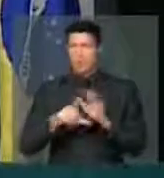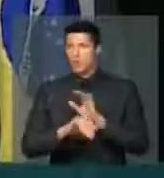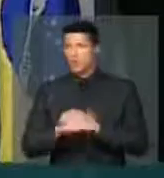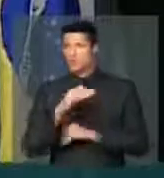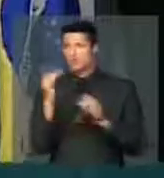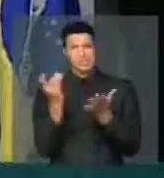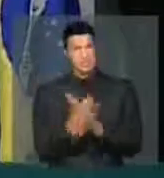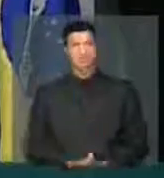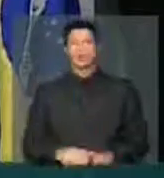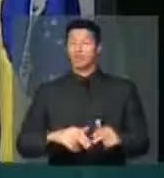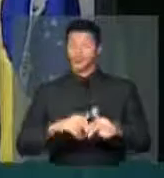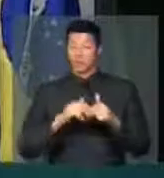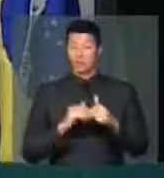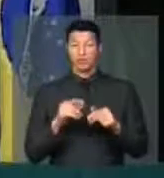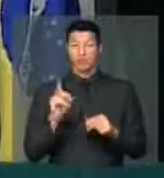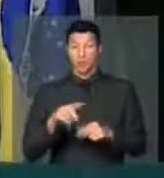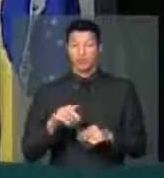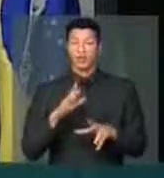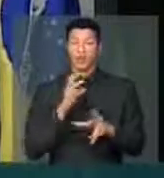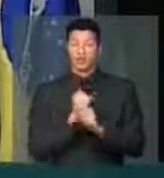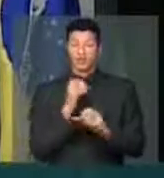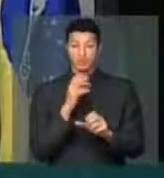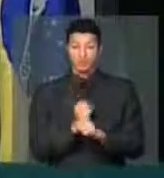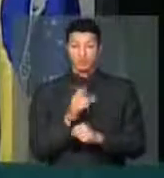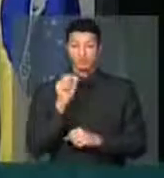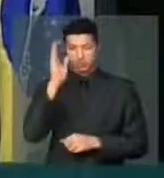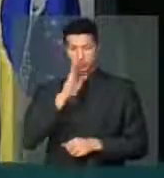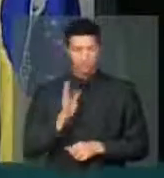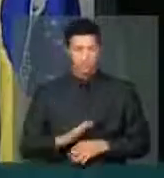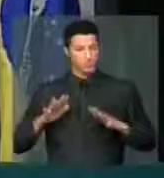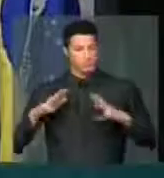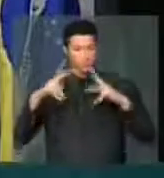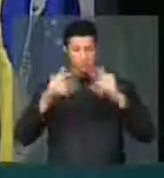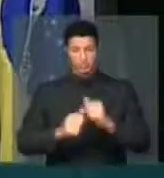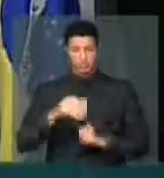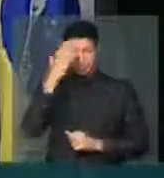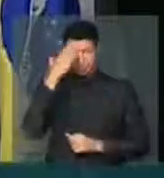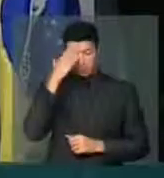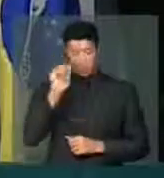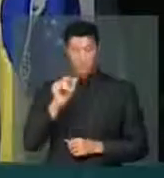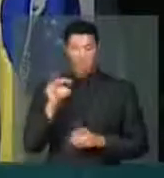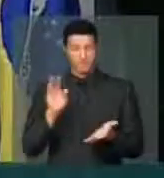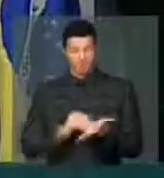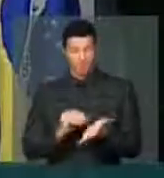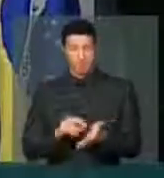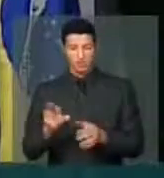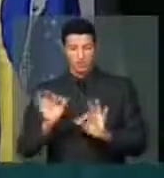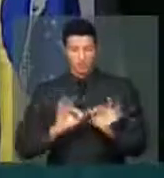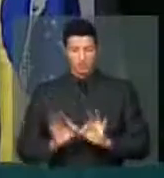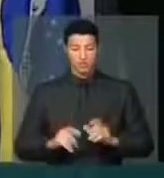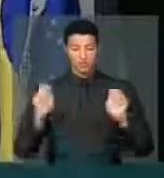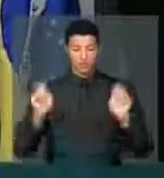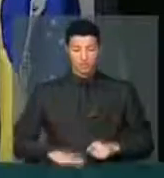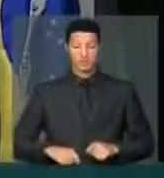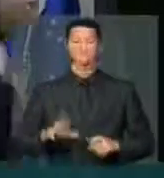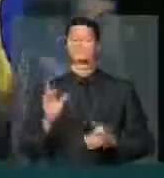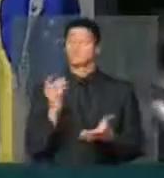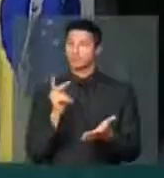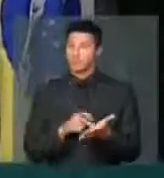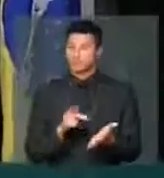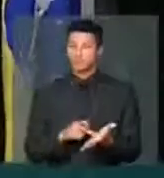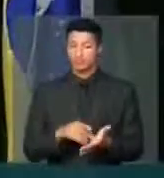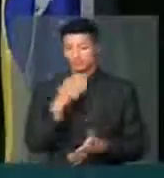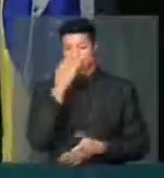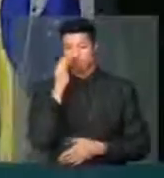morta e que, portanto, essas contas que o Brasil inteiro sabe que são irregulares, seja exemplamente